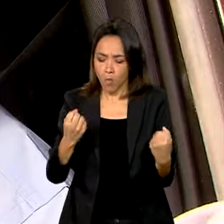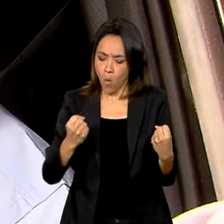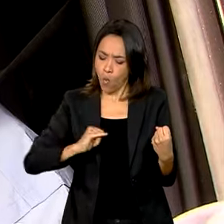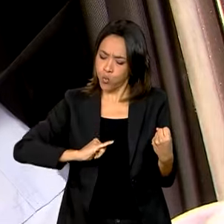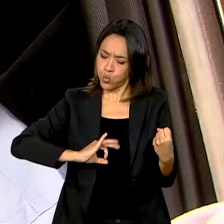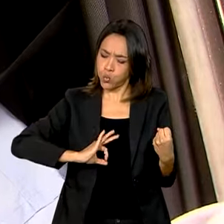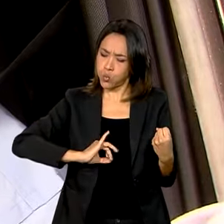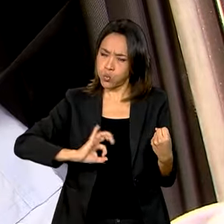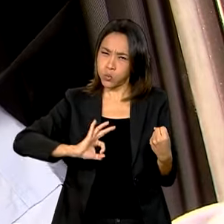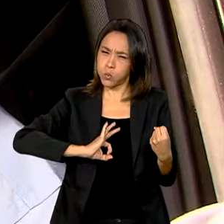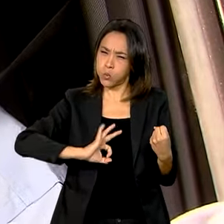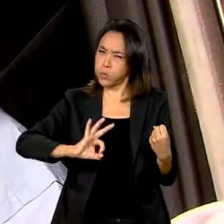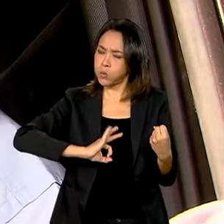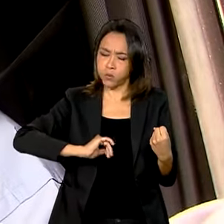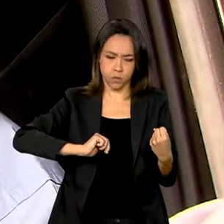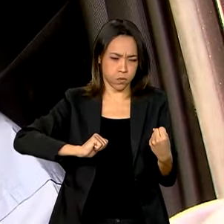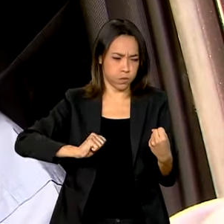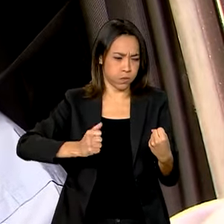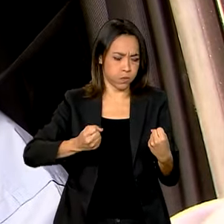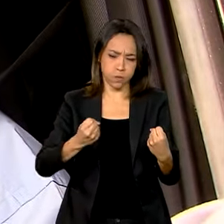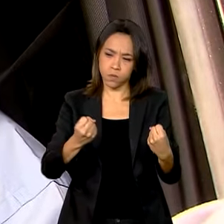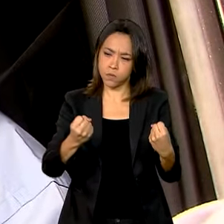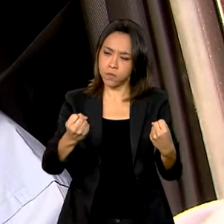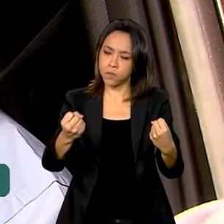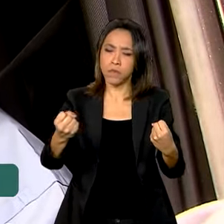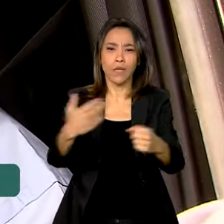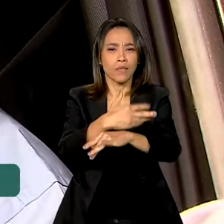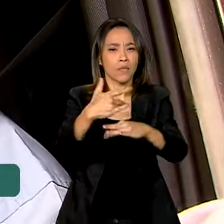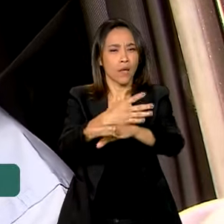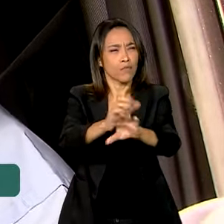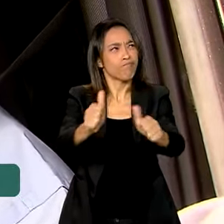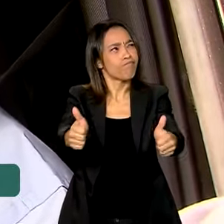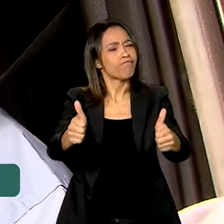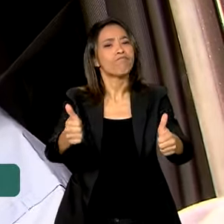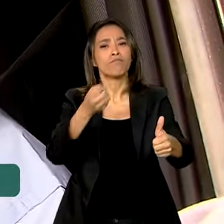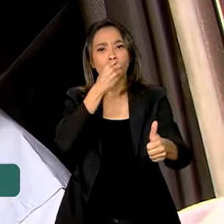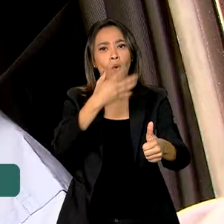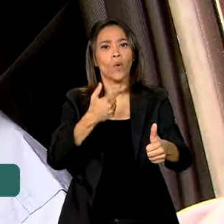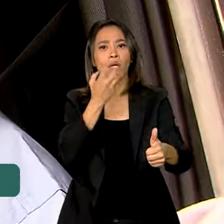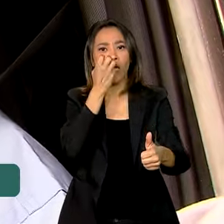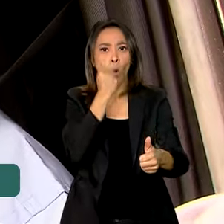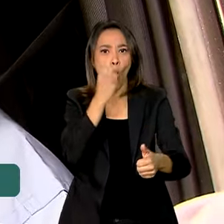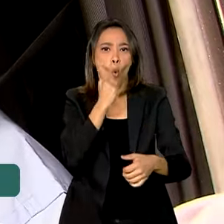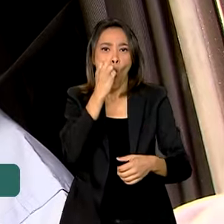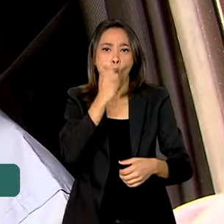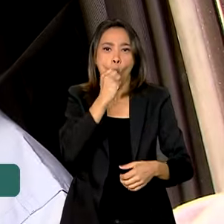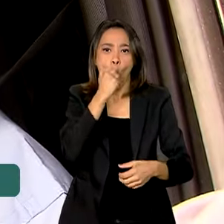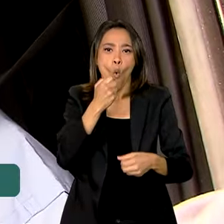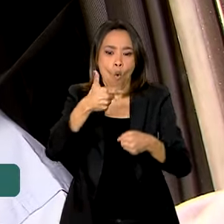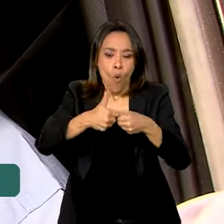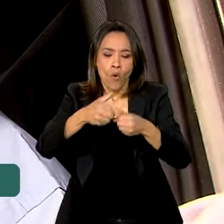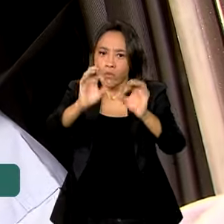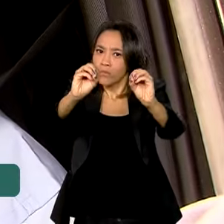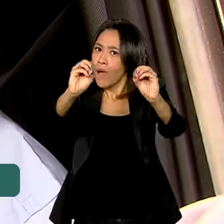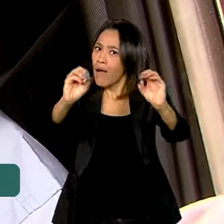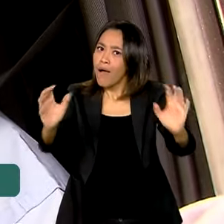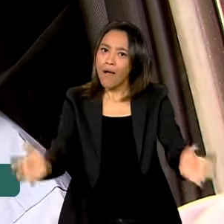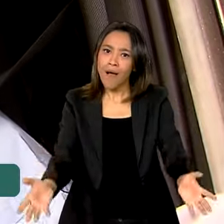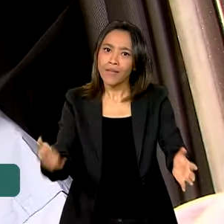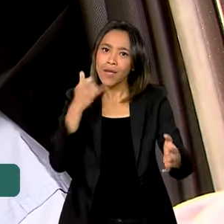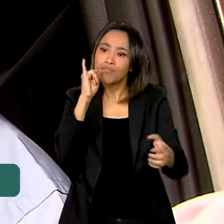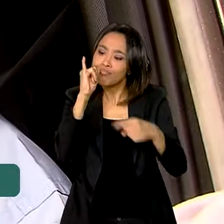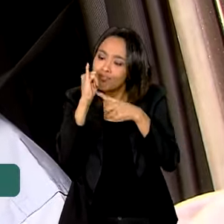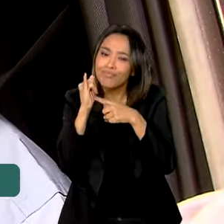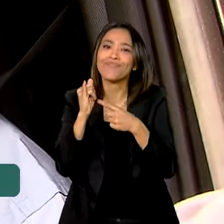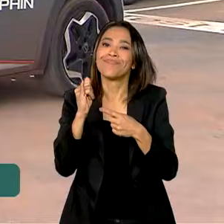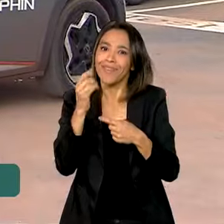muito prático de se ter, principalmente na cidade. E é um carro muito econômico. Então, hoje em dia, já vale a pena, na ponta do